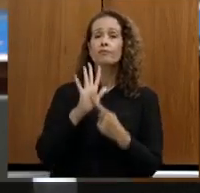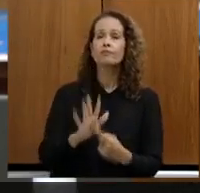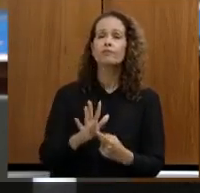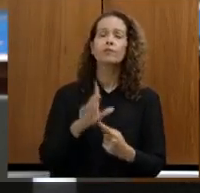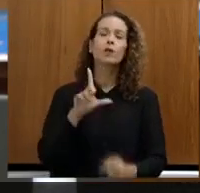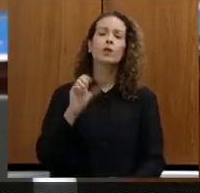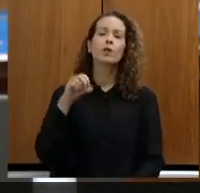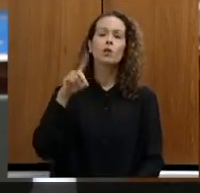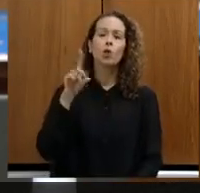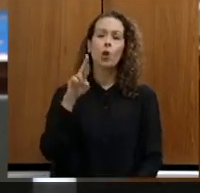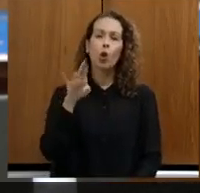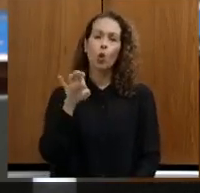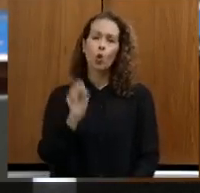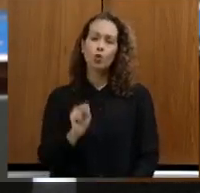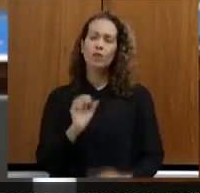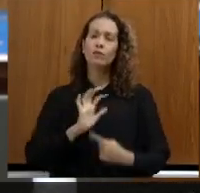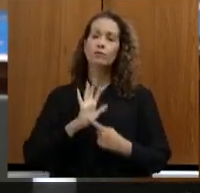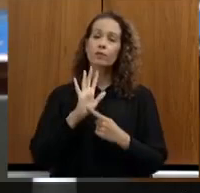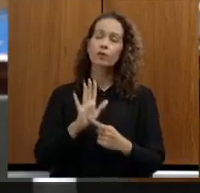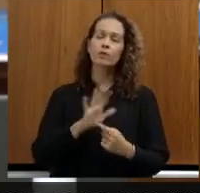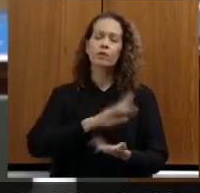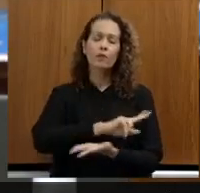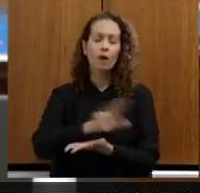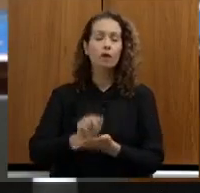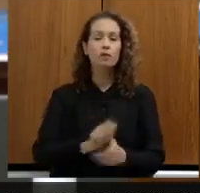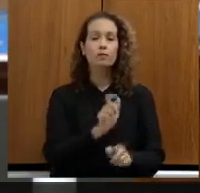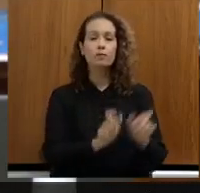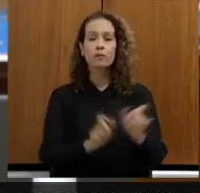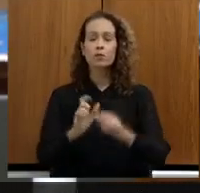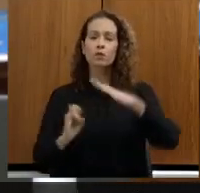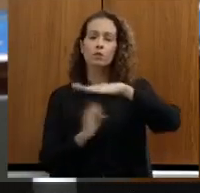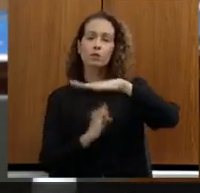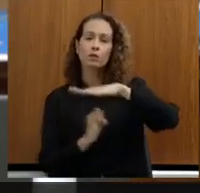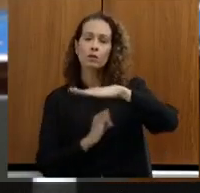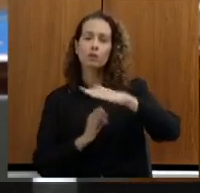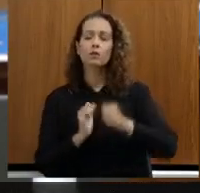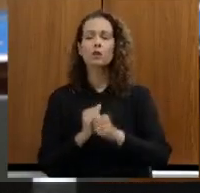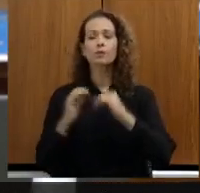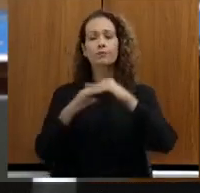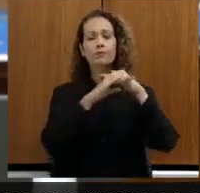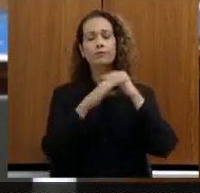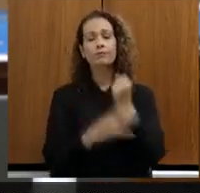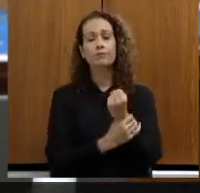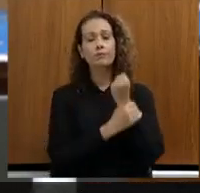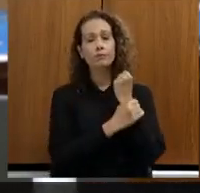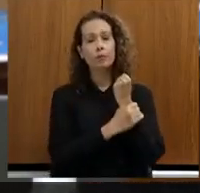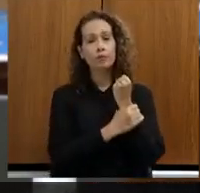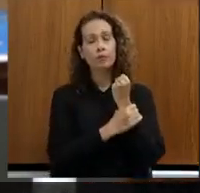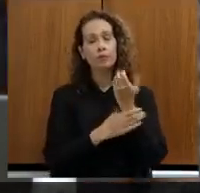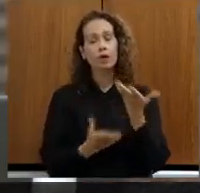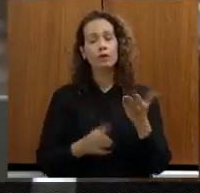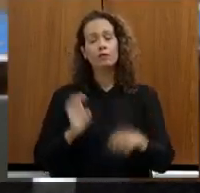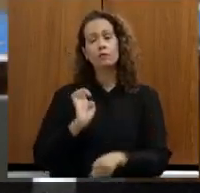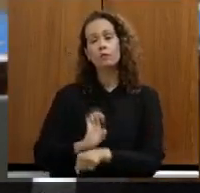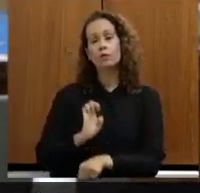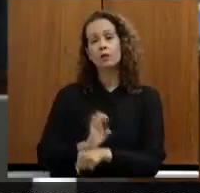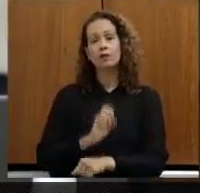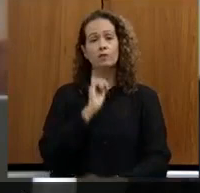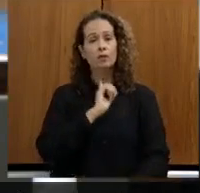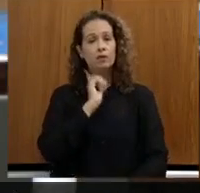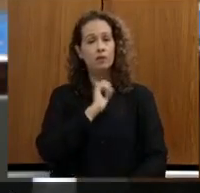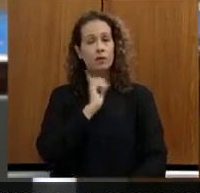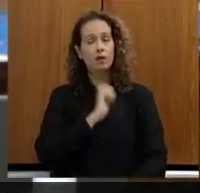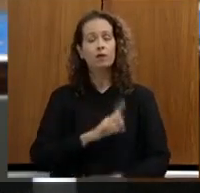Londres para vários investidores na área de sustentabilidade das potencialidades do Estado de Minas Gerais, e um tema